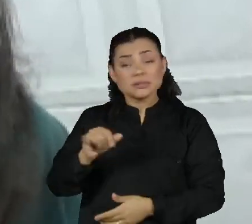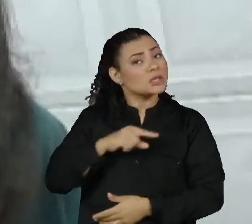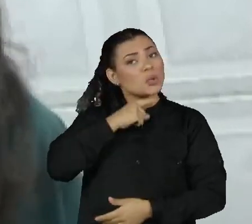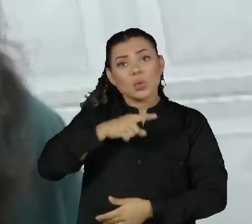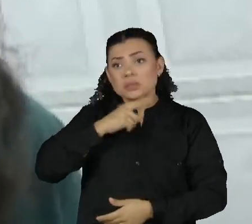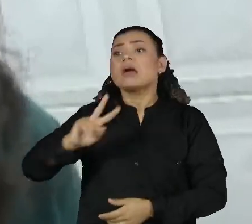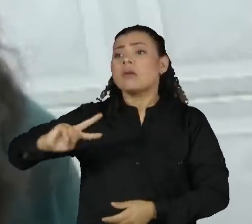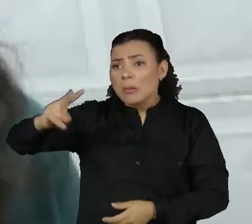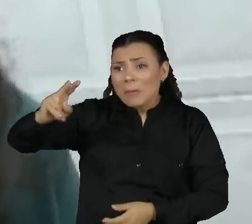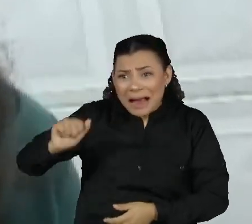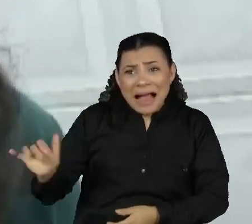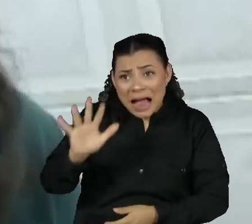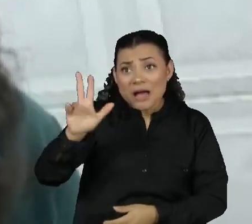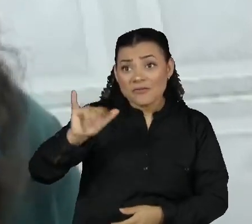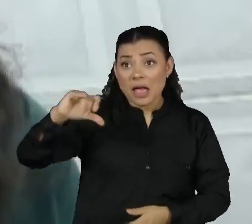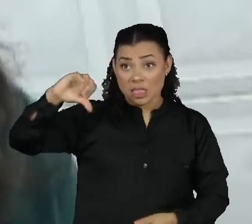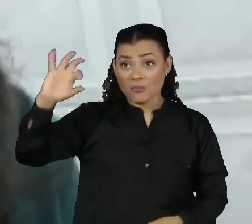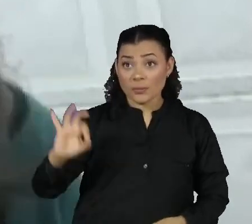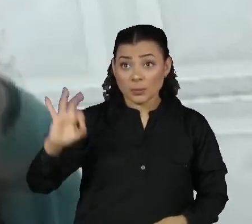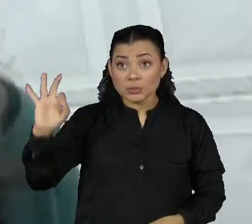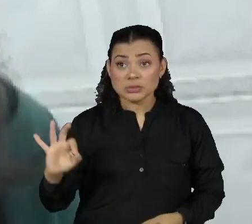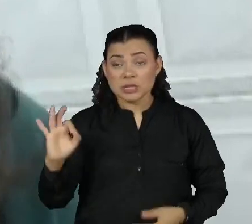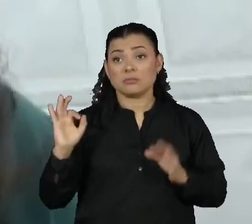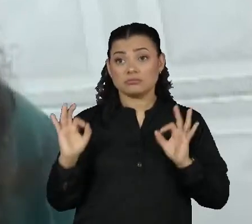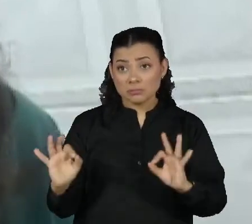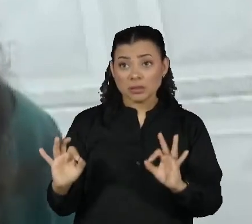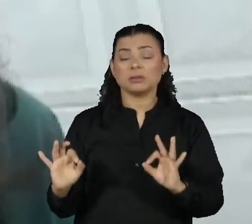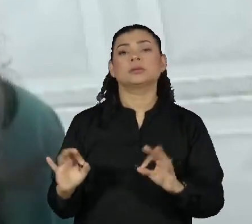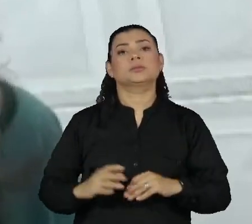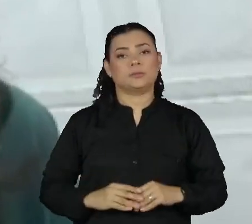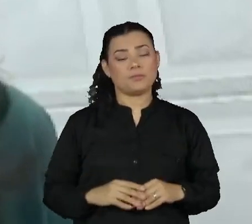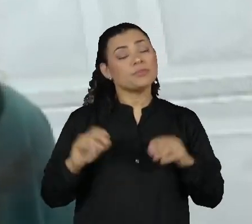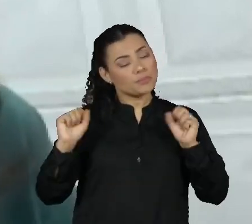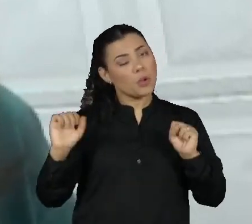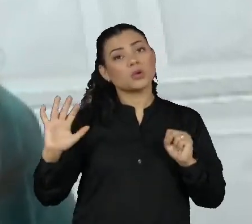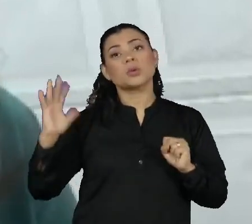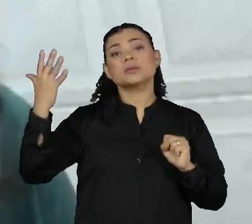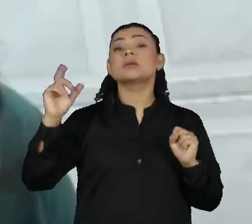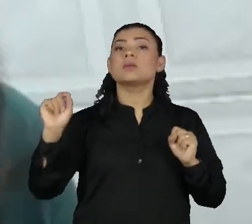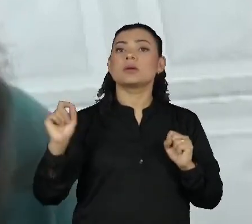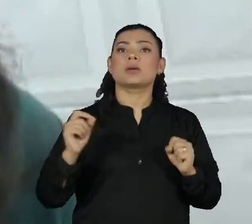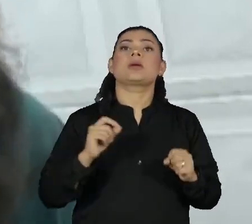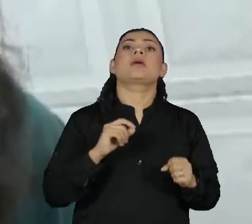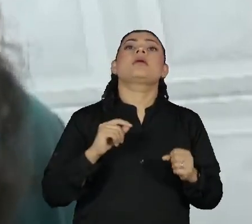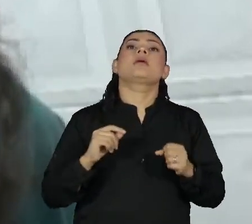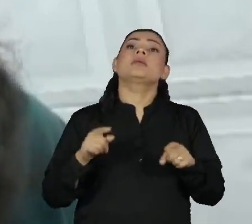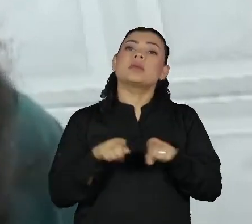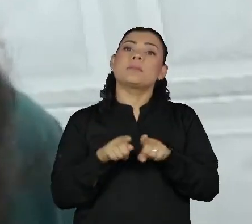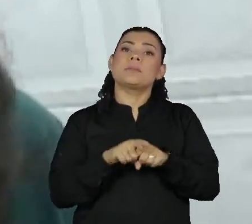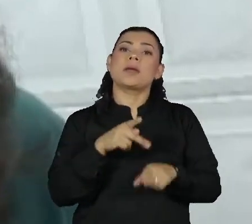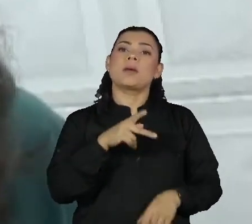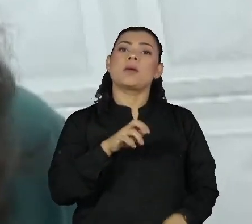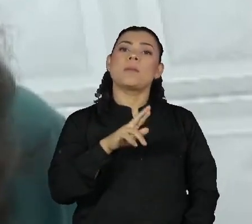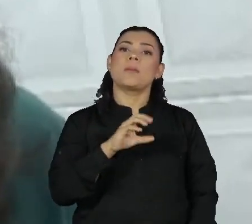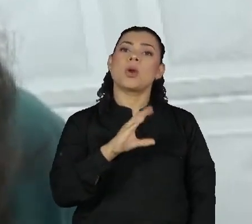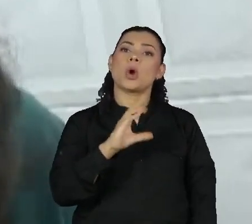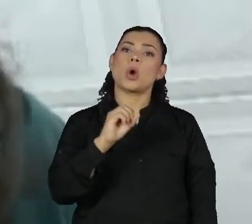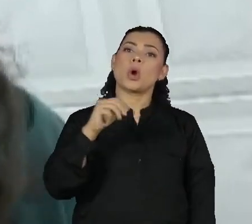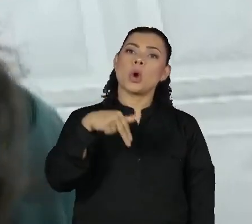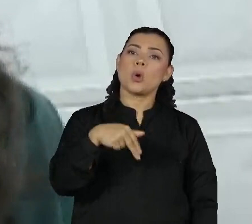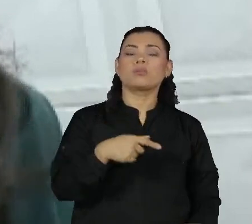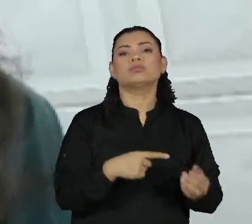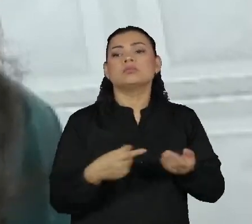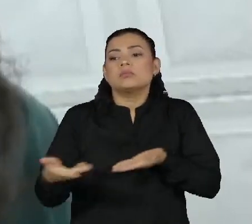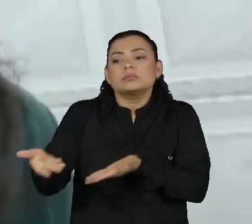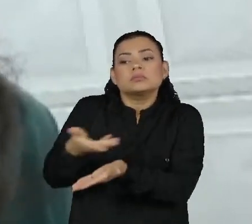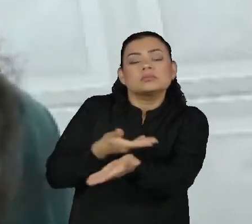haja uma concordância de todas as partes, é possível que eles procurem o PROCON para mediar essa questão.